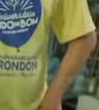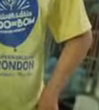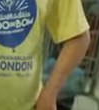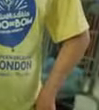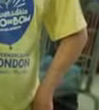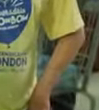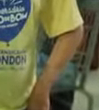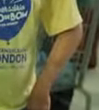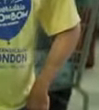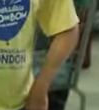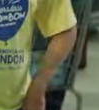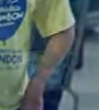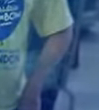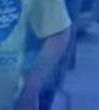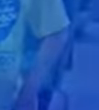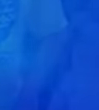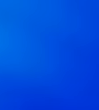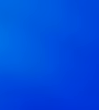Tidão